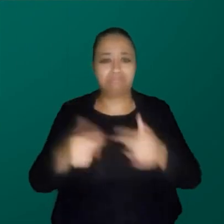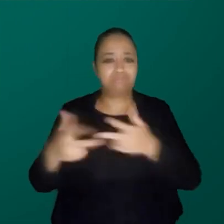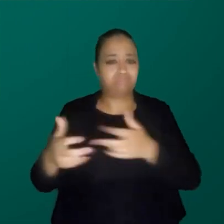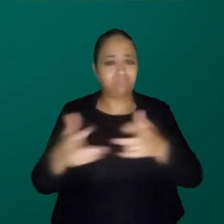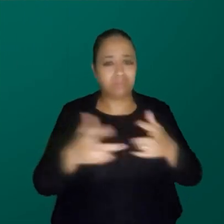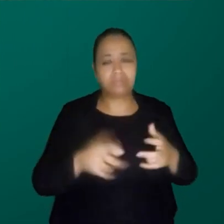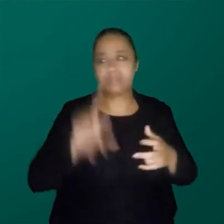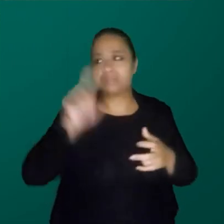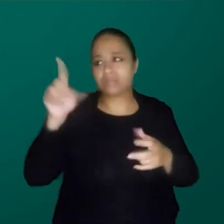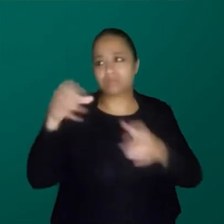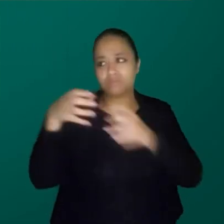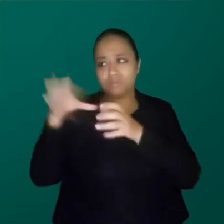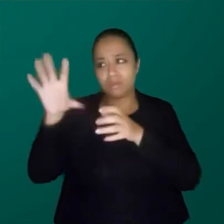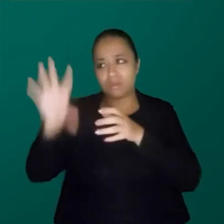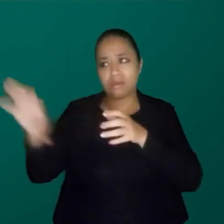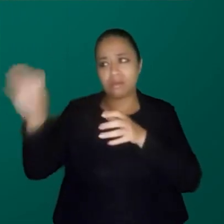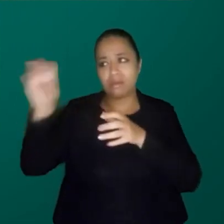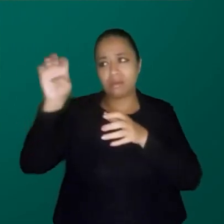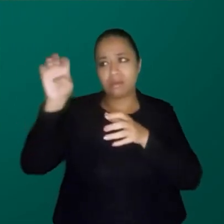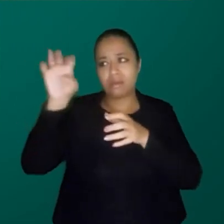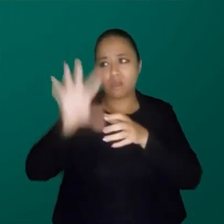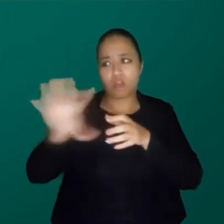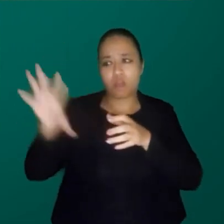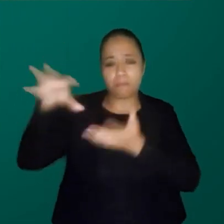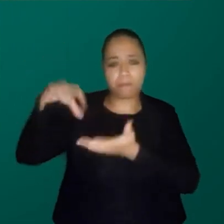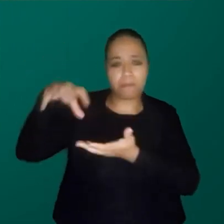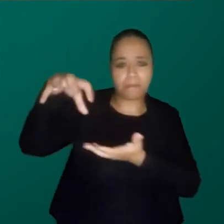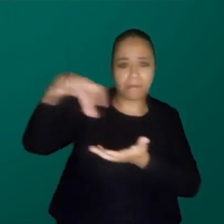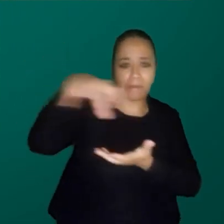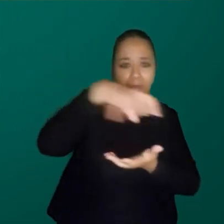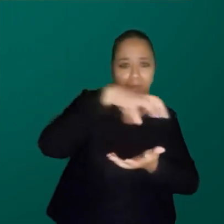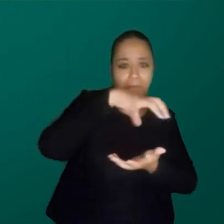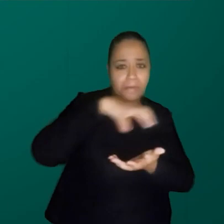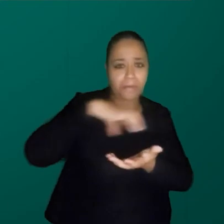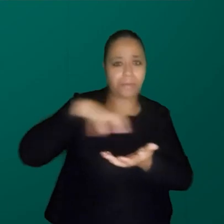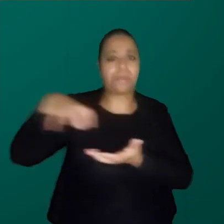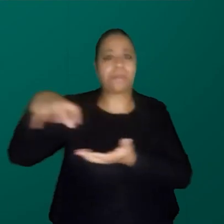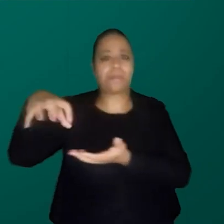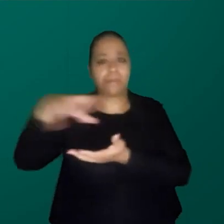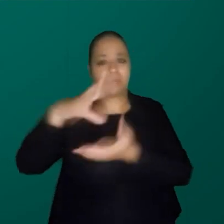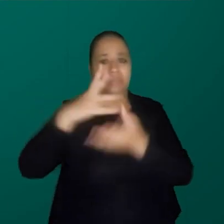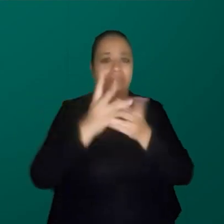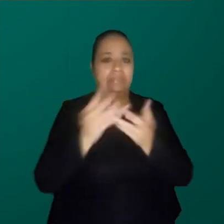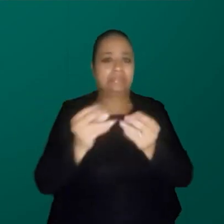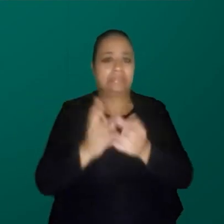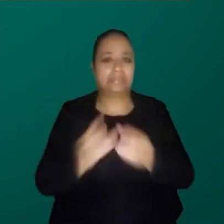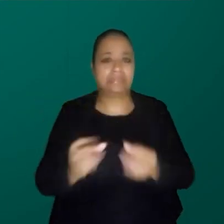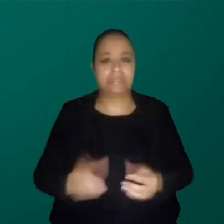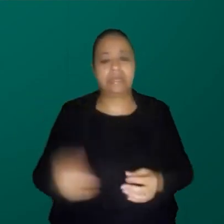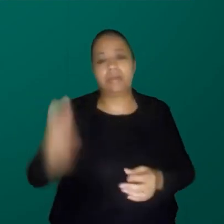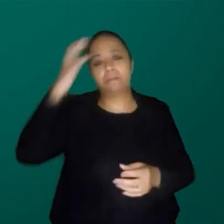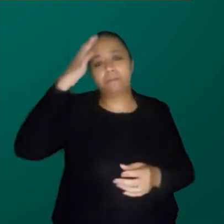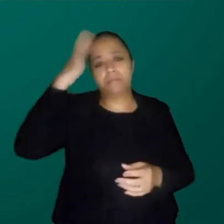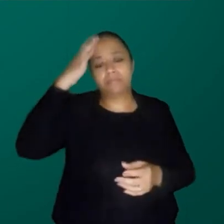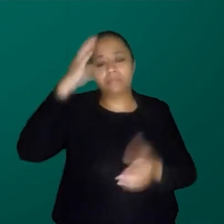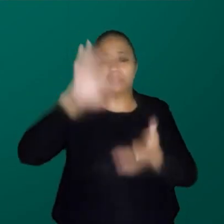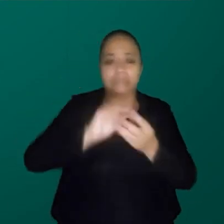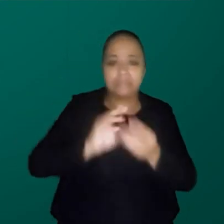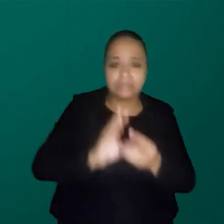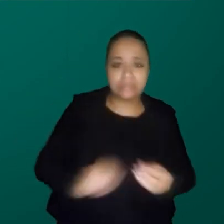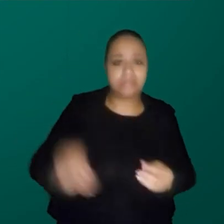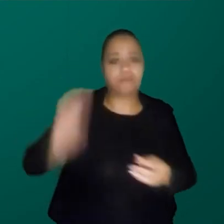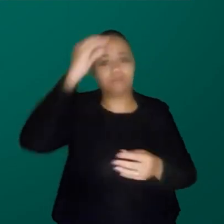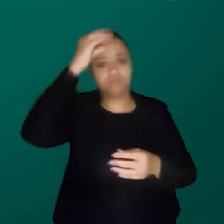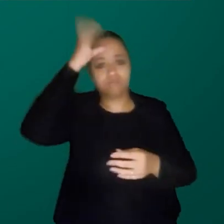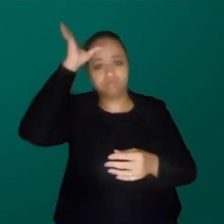exploração europeia em vários territórios. Então, você tem uma mudança, um roubo e um apagamento de ideias, de conhecimentos e